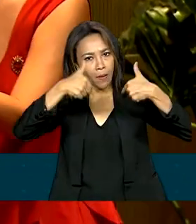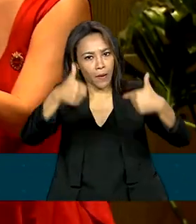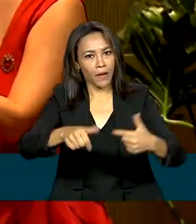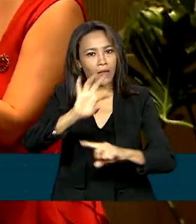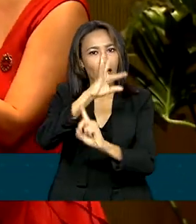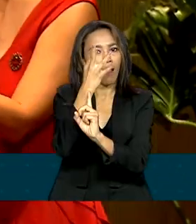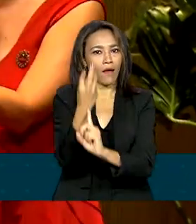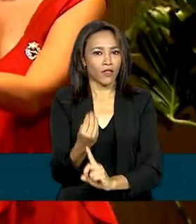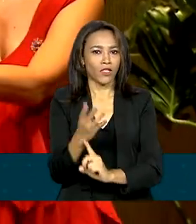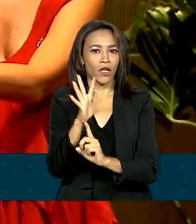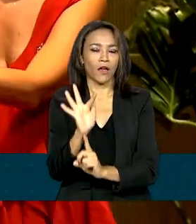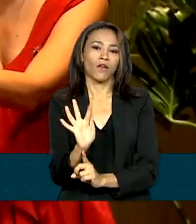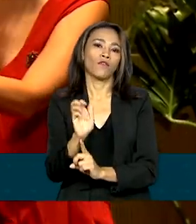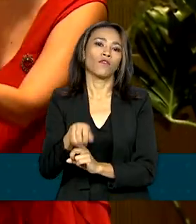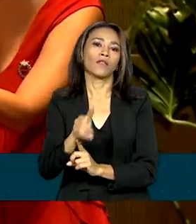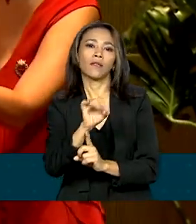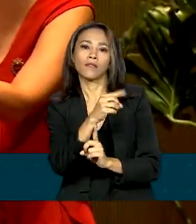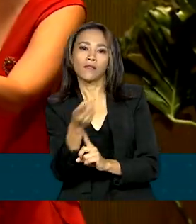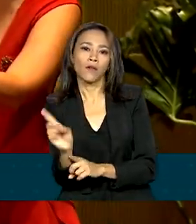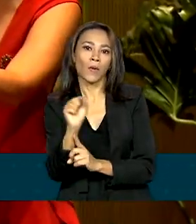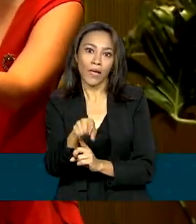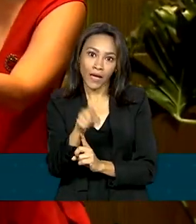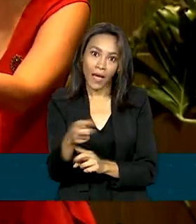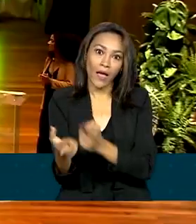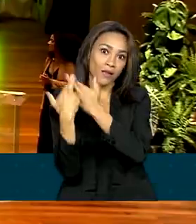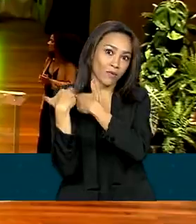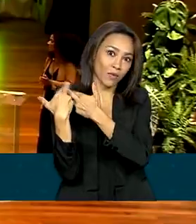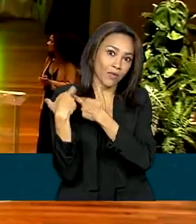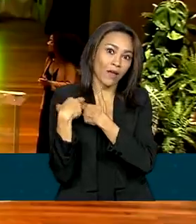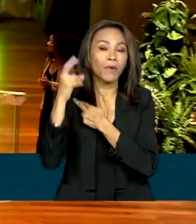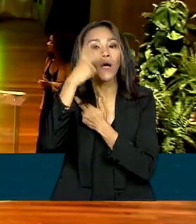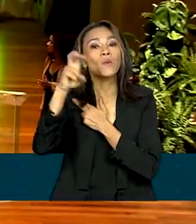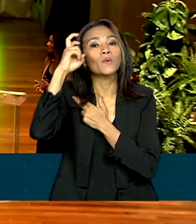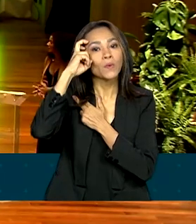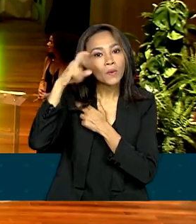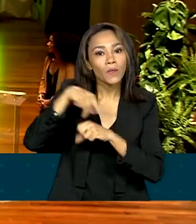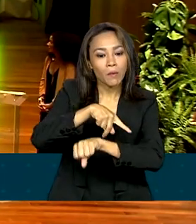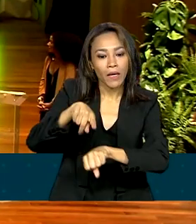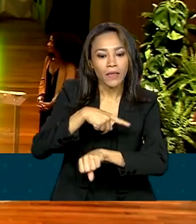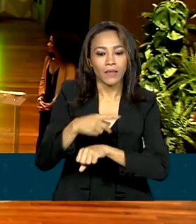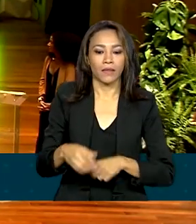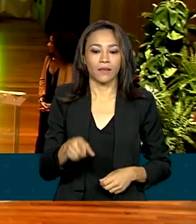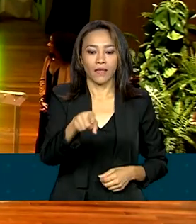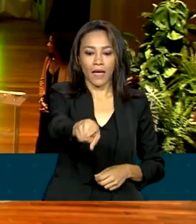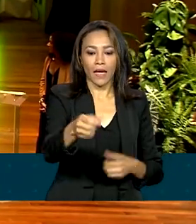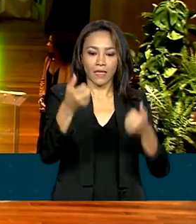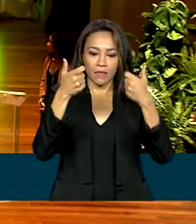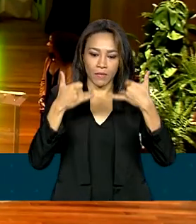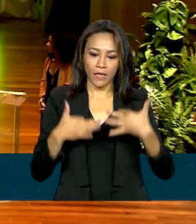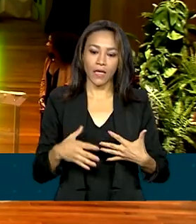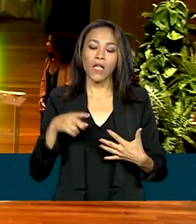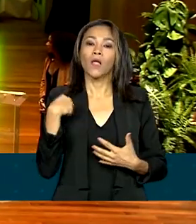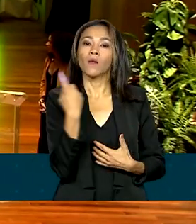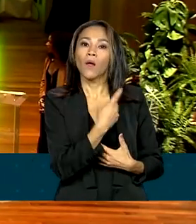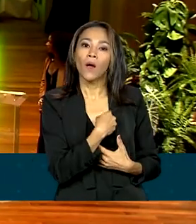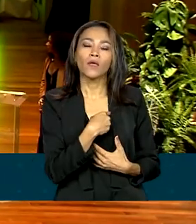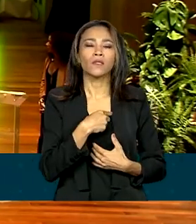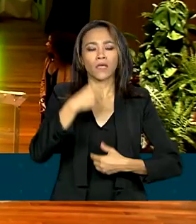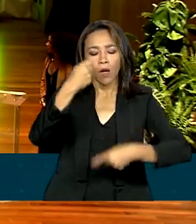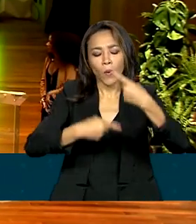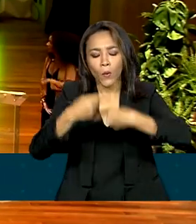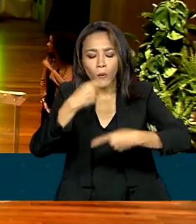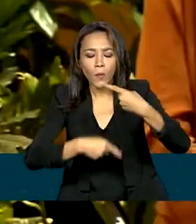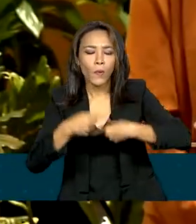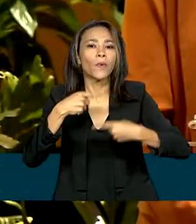por gerir o setor cultural do país. Nós estamos aqui para fazer política pública, porque arte e